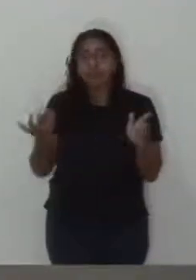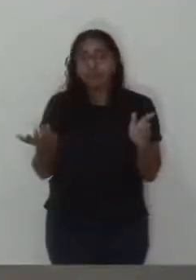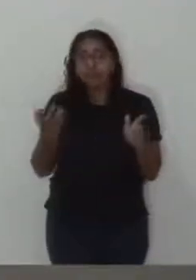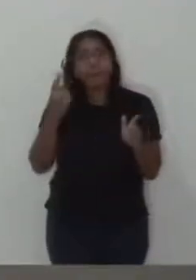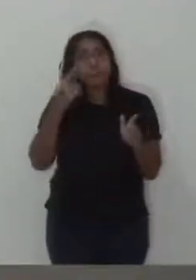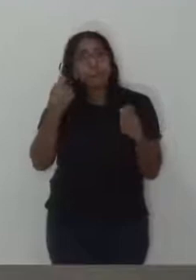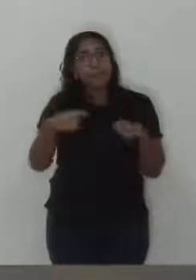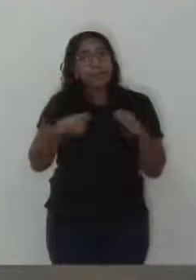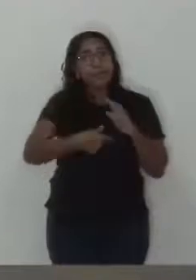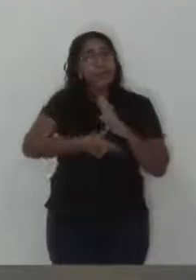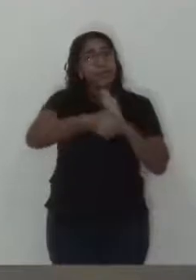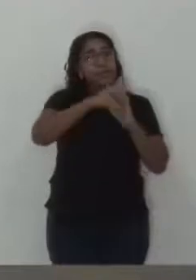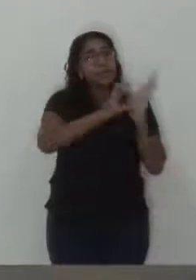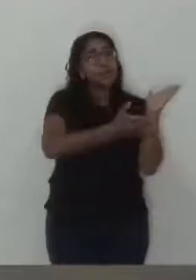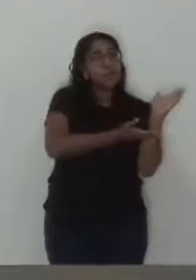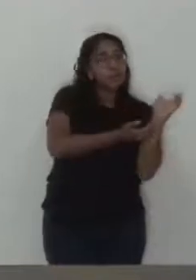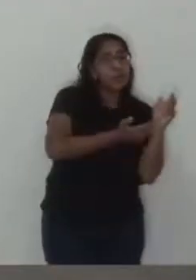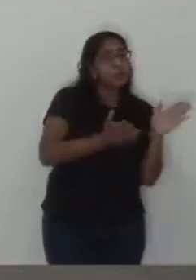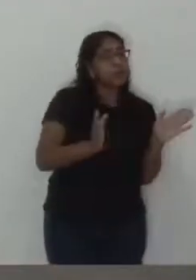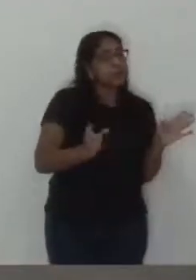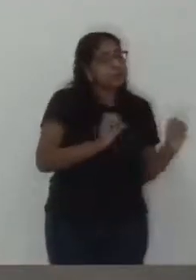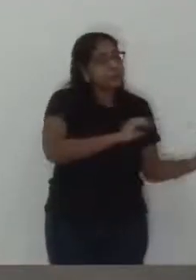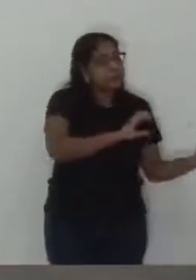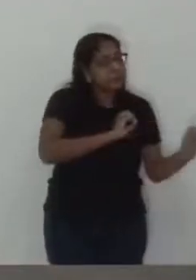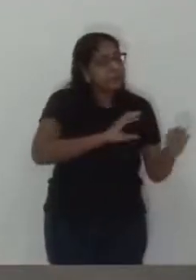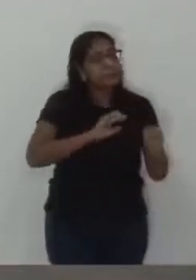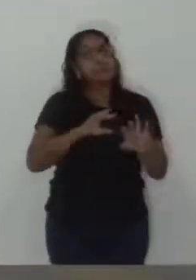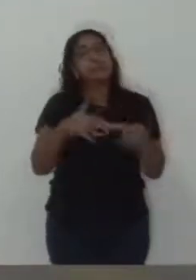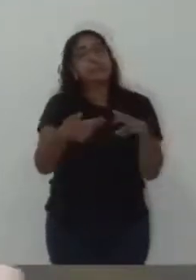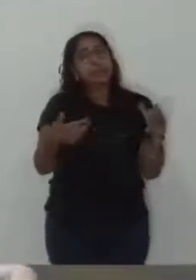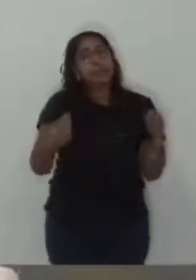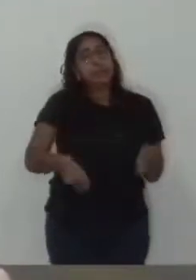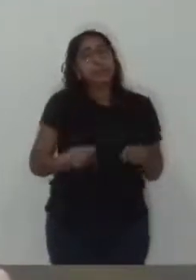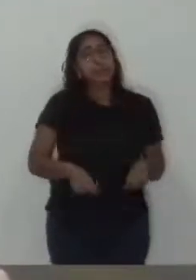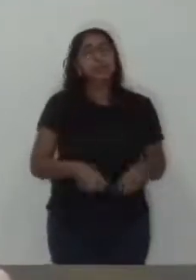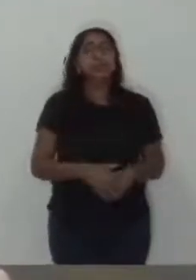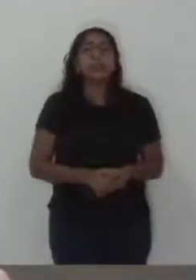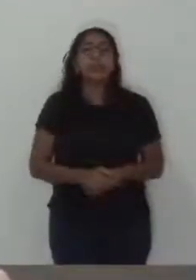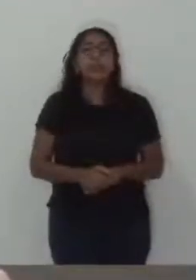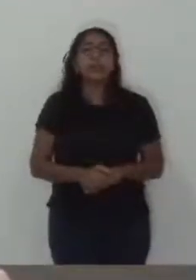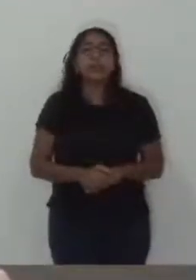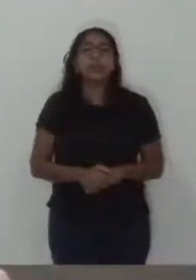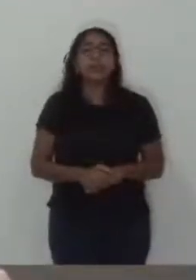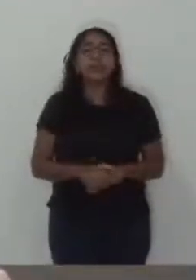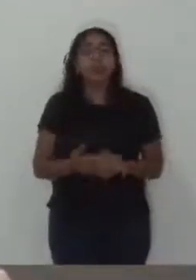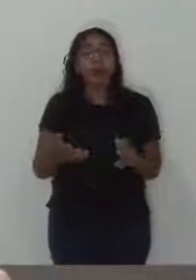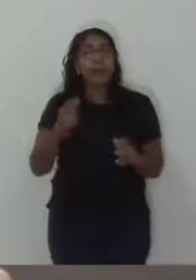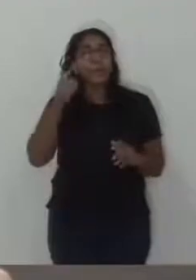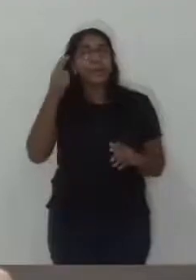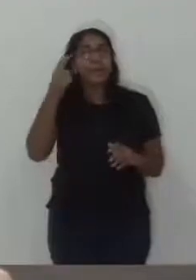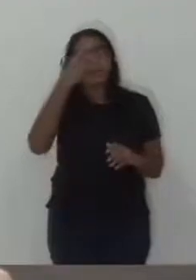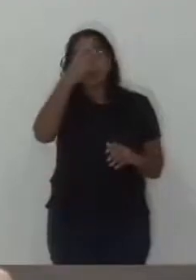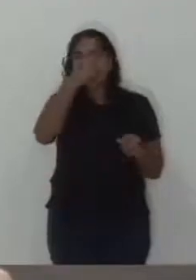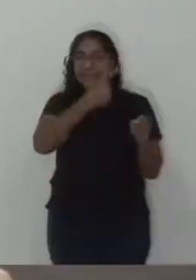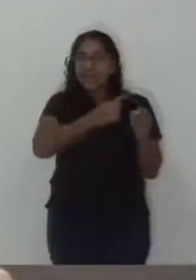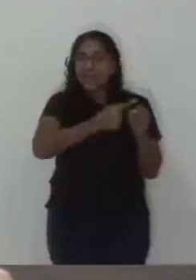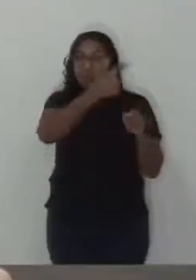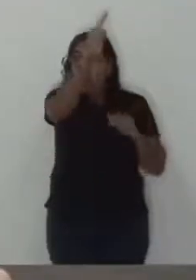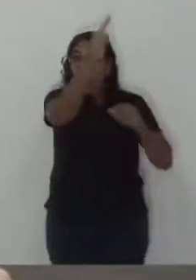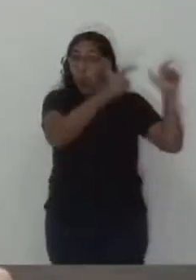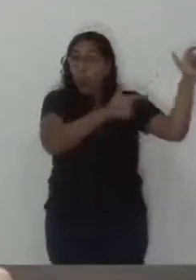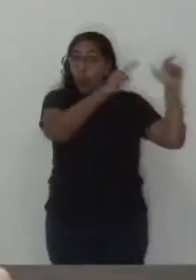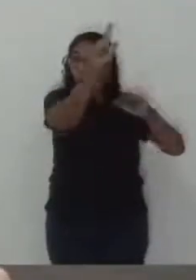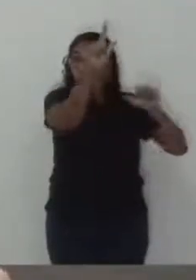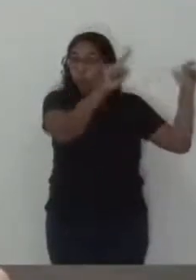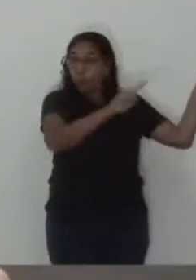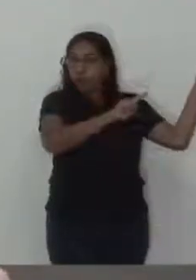já estava programado, o vereador Rubinho Nunes me alertou isso, lá atrás, e aí vem de outra cidade e fica difícil controlar, porque eles